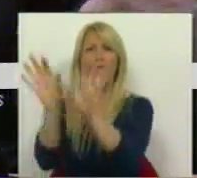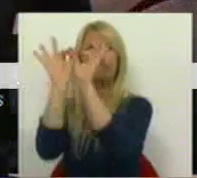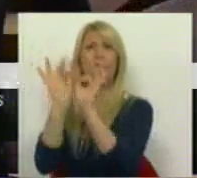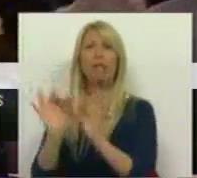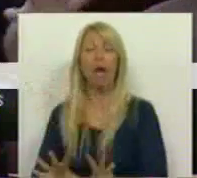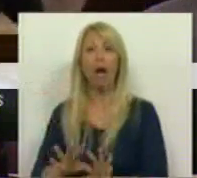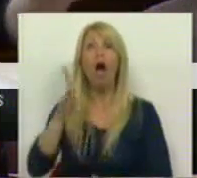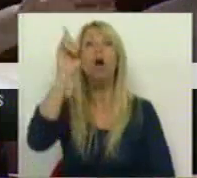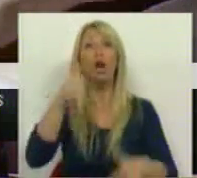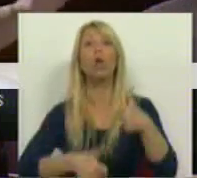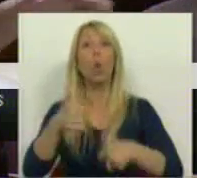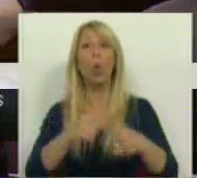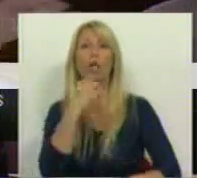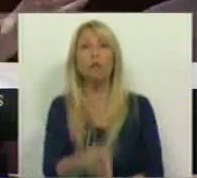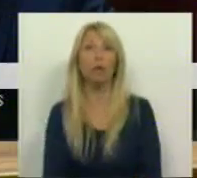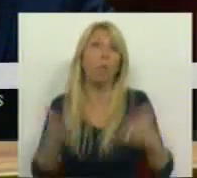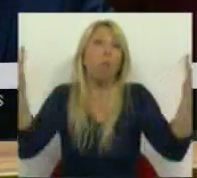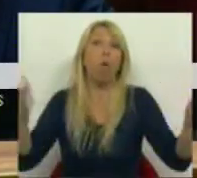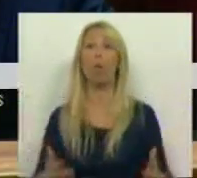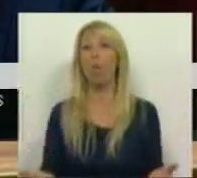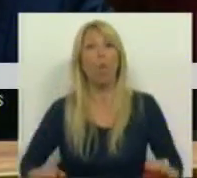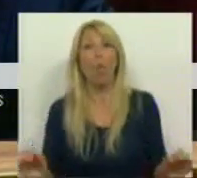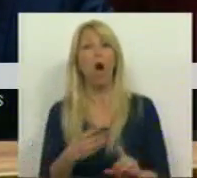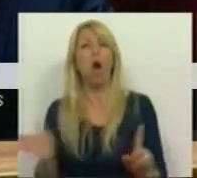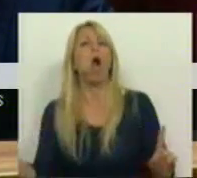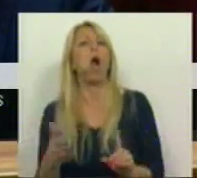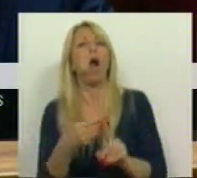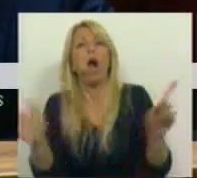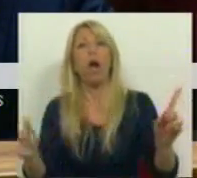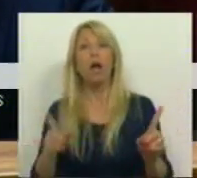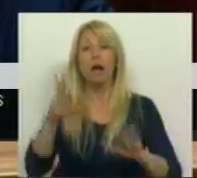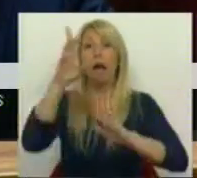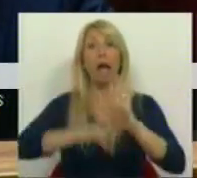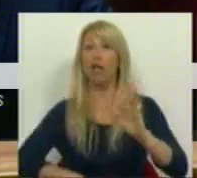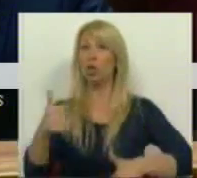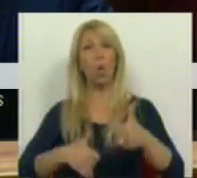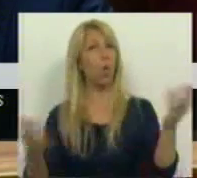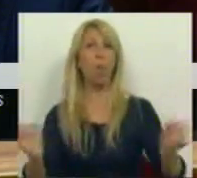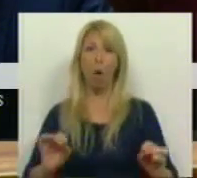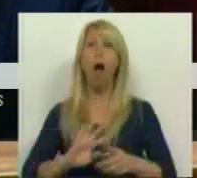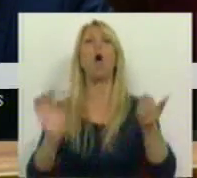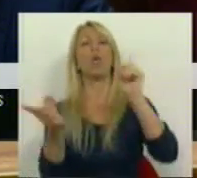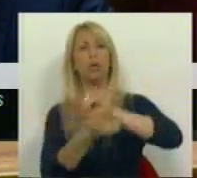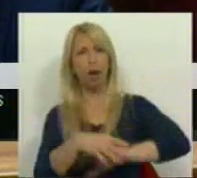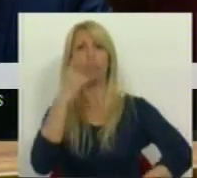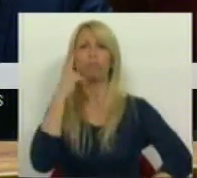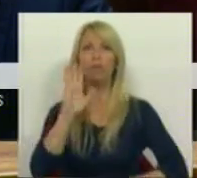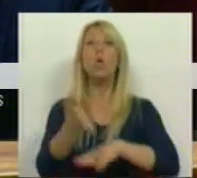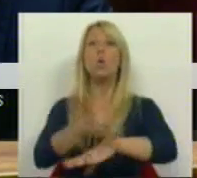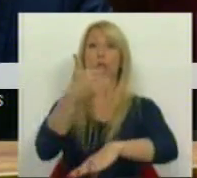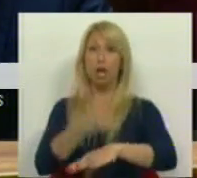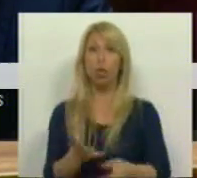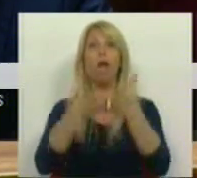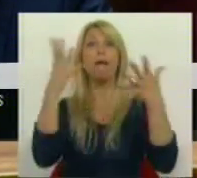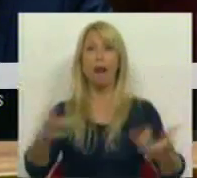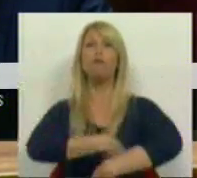Concorrência diz, bom, não há aqui assim um enviizamento das regras da concorrência. Pelo contrário, vamos ao setor da grande